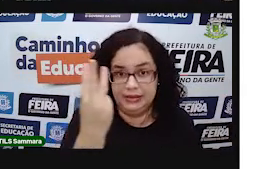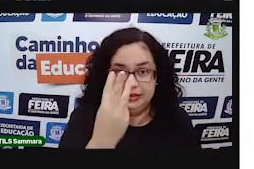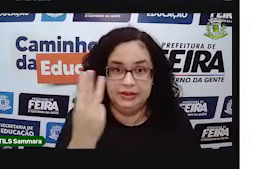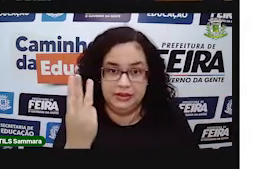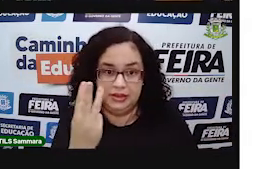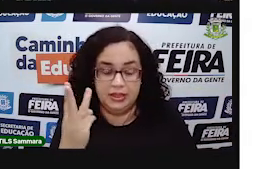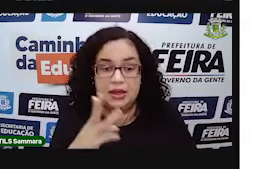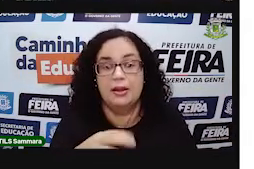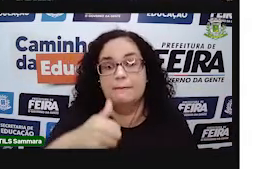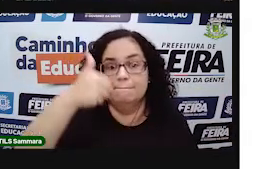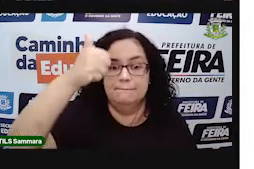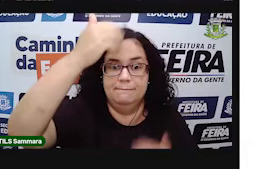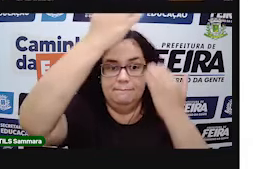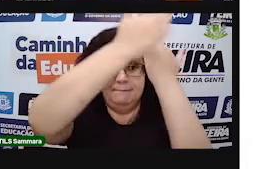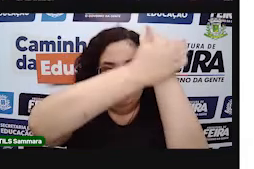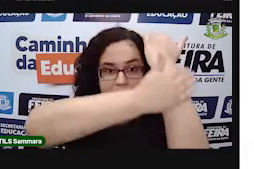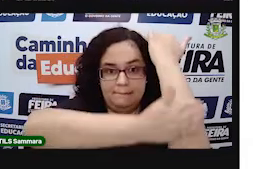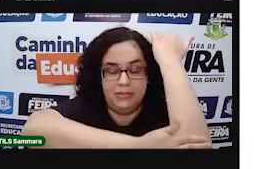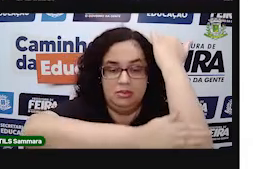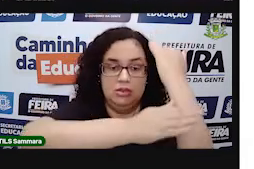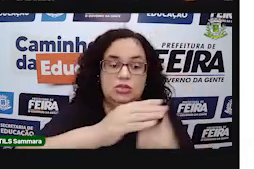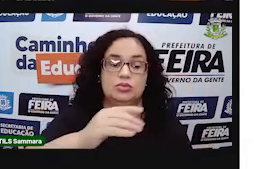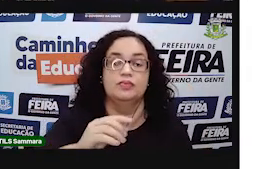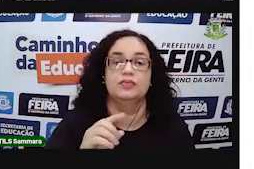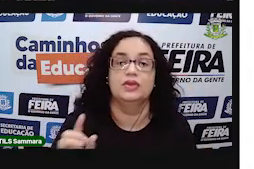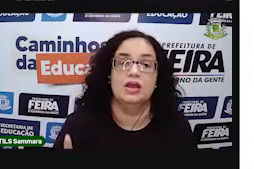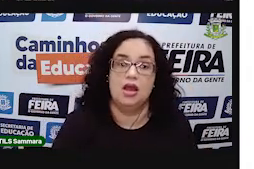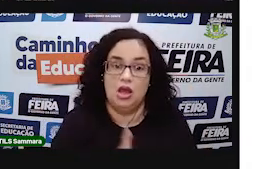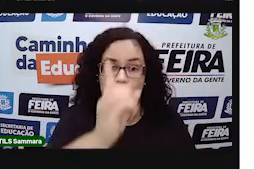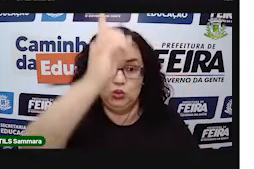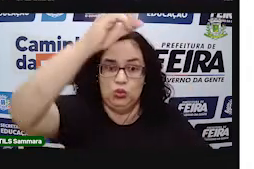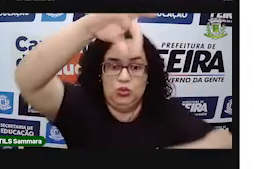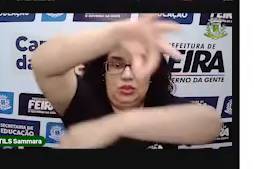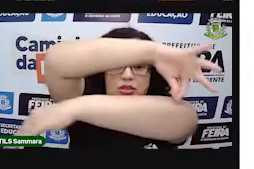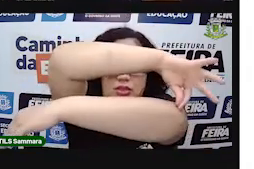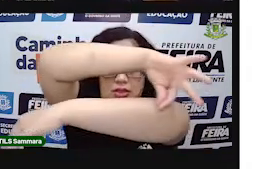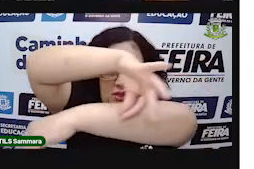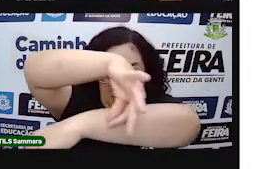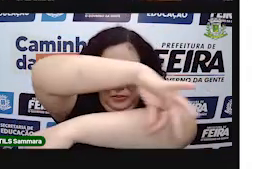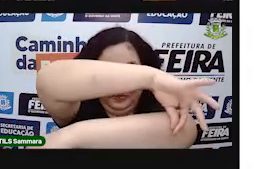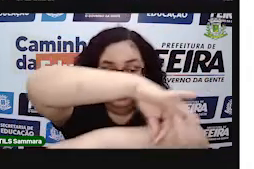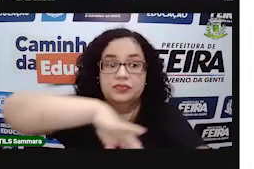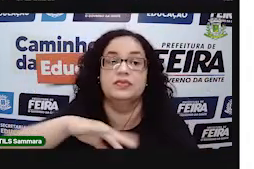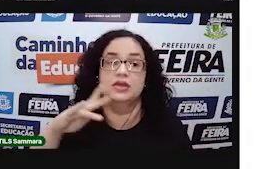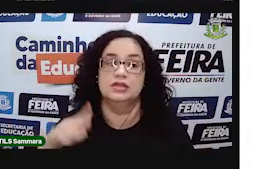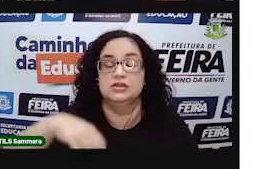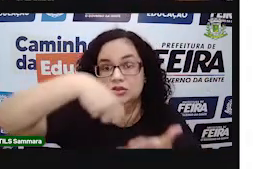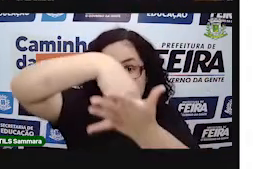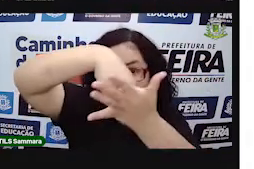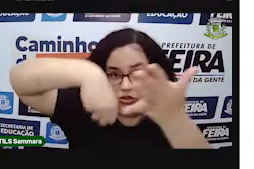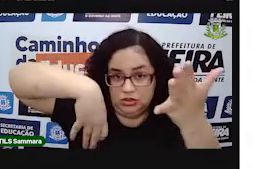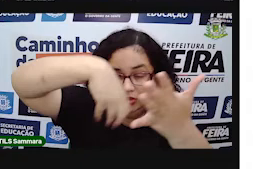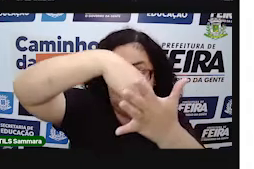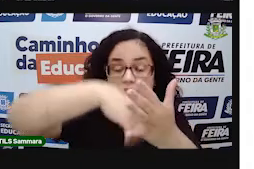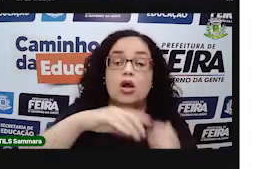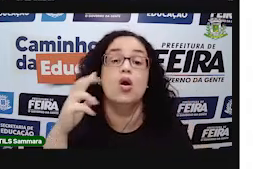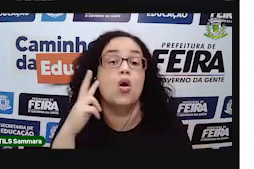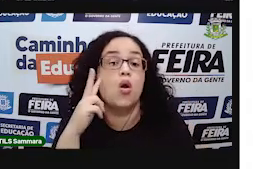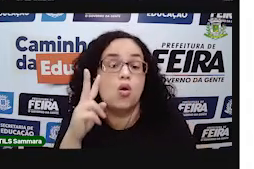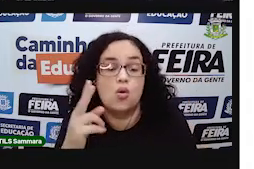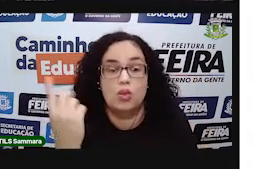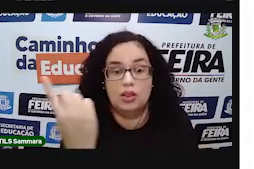dimensões, comprimento, altura e largura. Faça aí esse exercíciozinho. Olha à sua